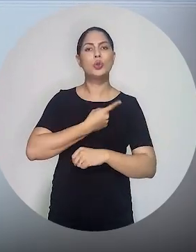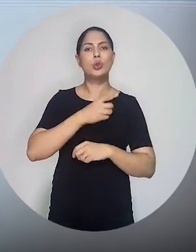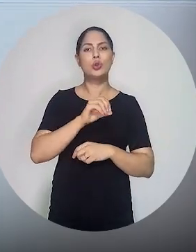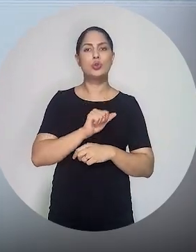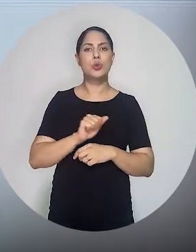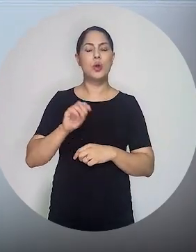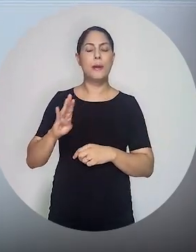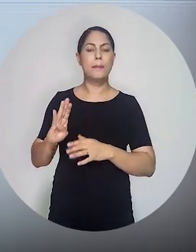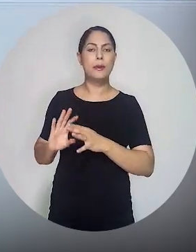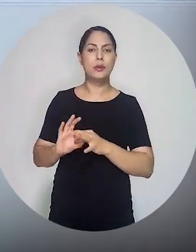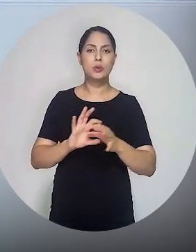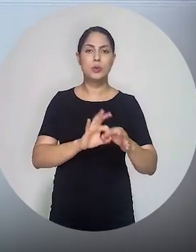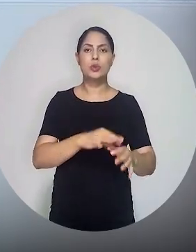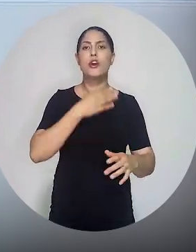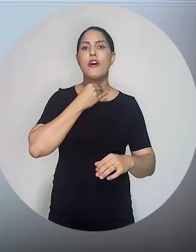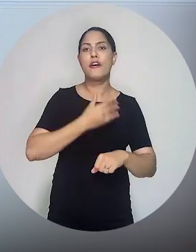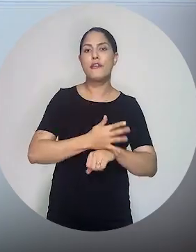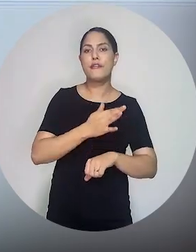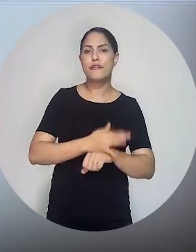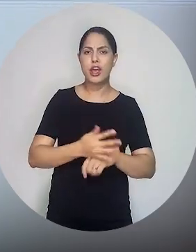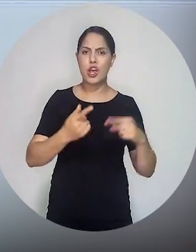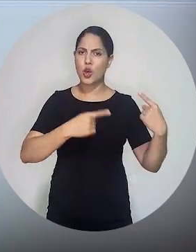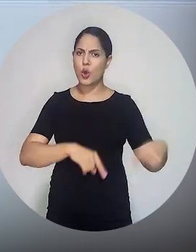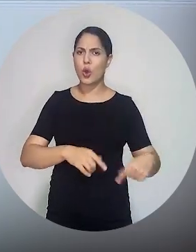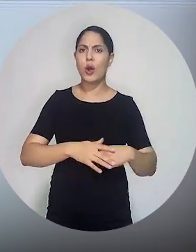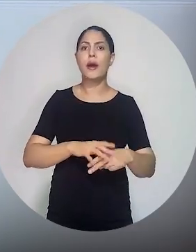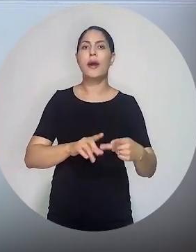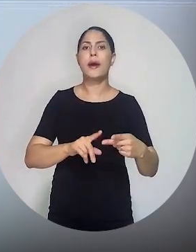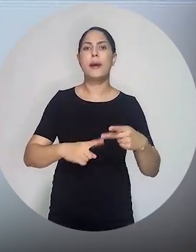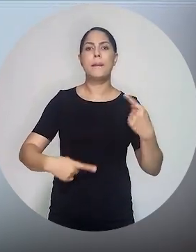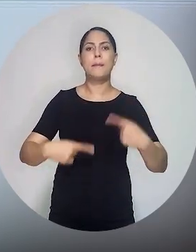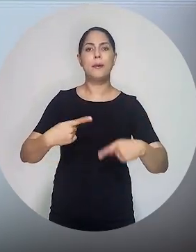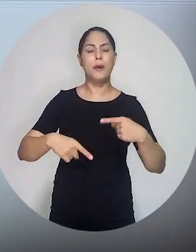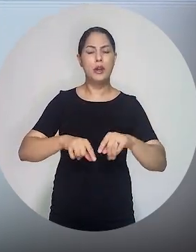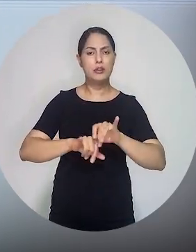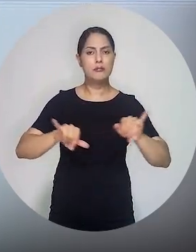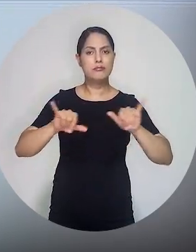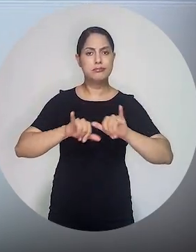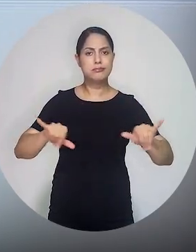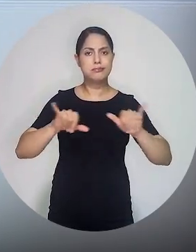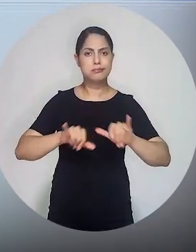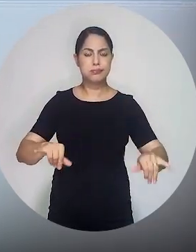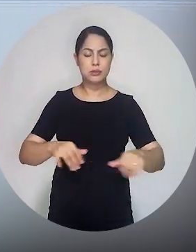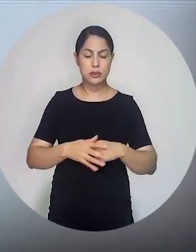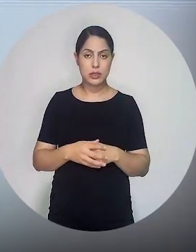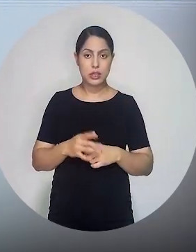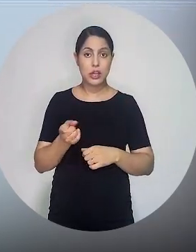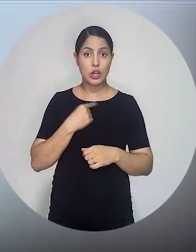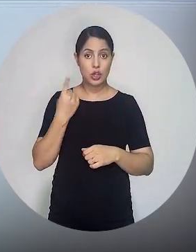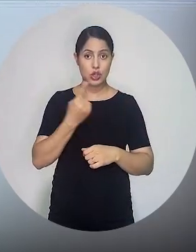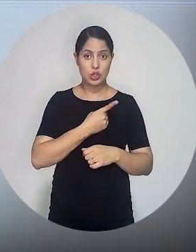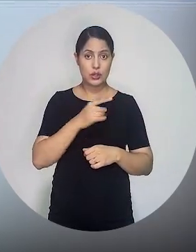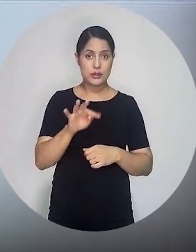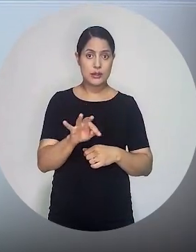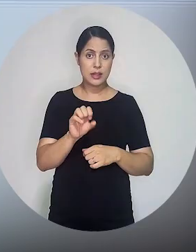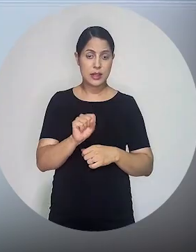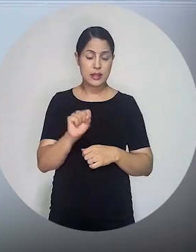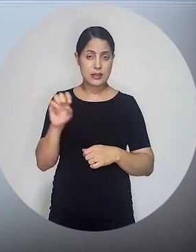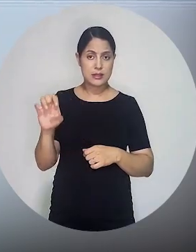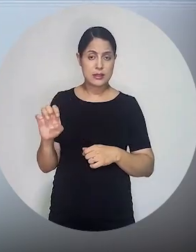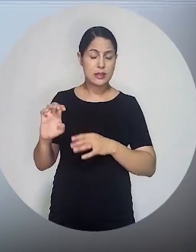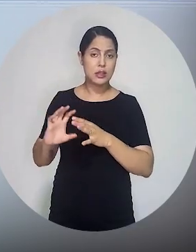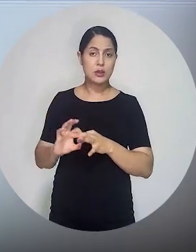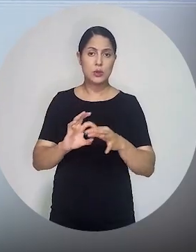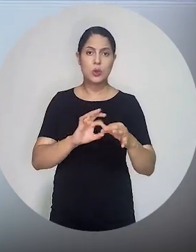colaborado com o combate às fake news e à violência política. Inclusive, apoiamos o TSE no premiado